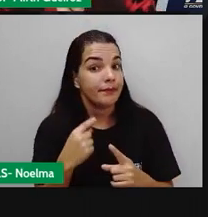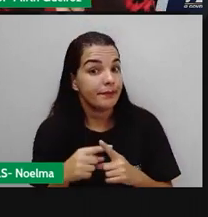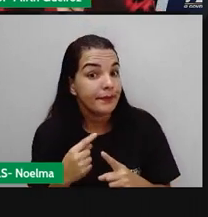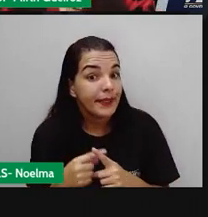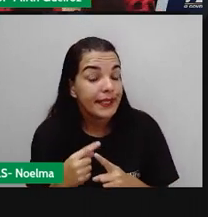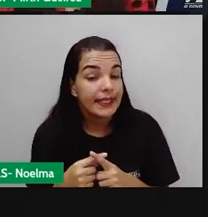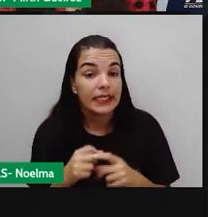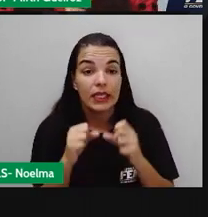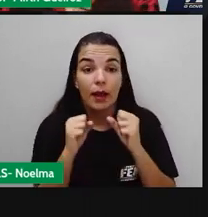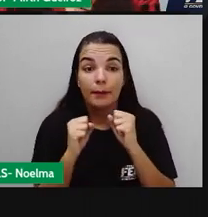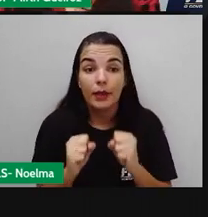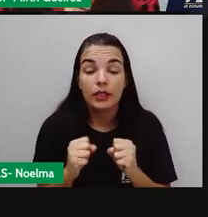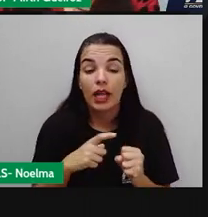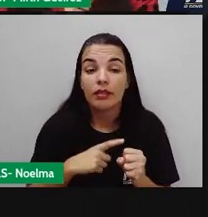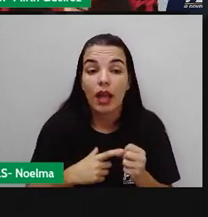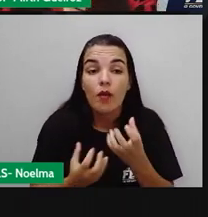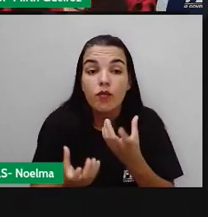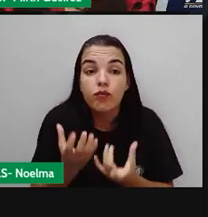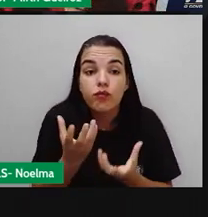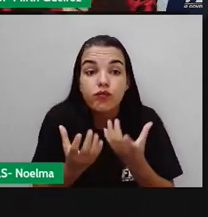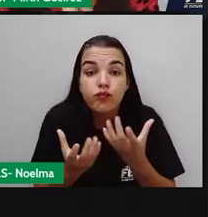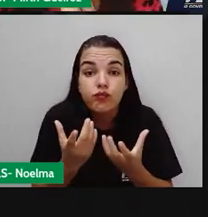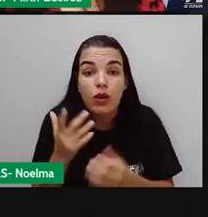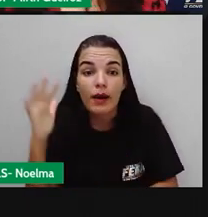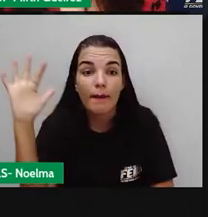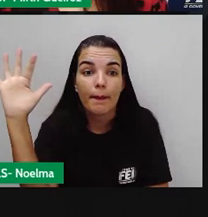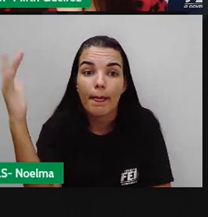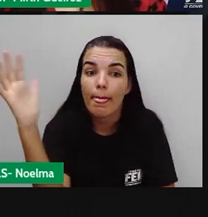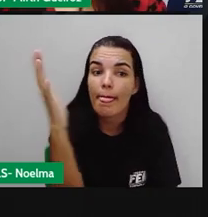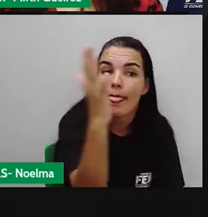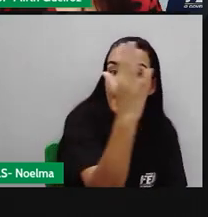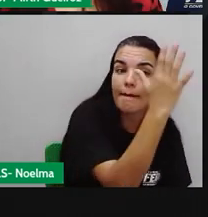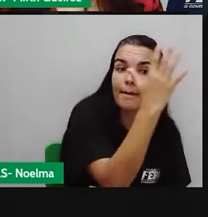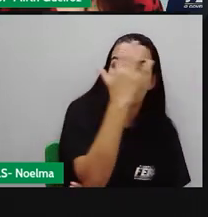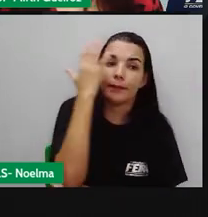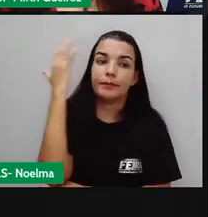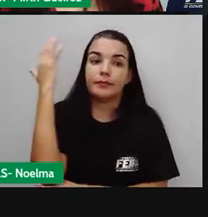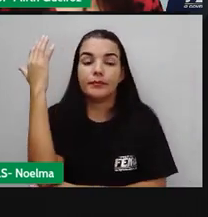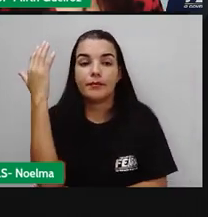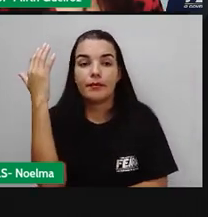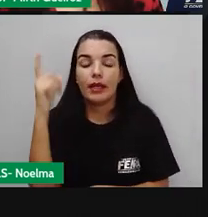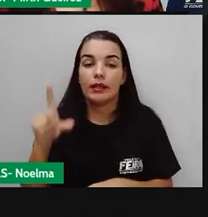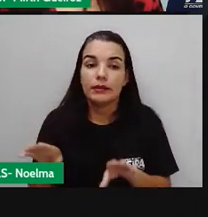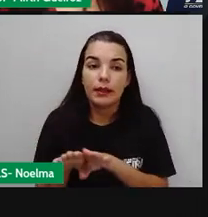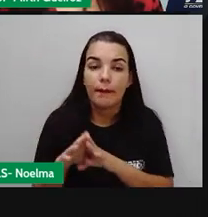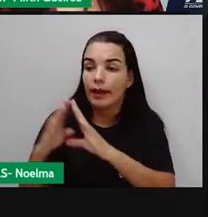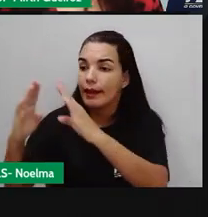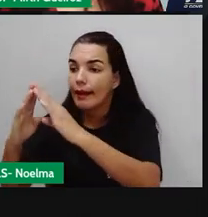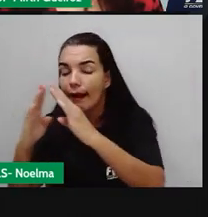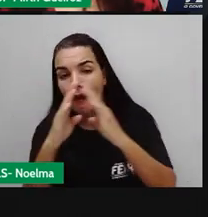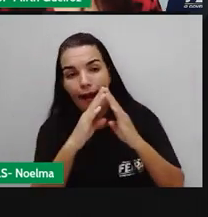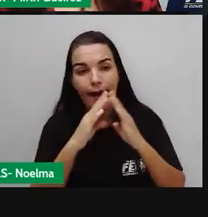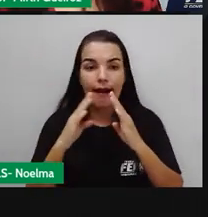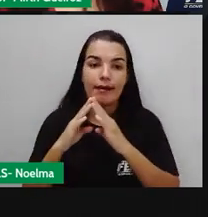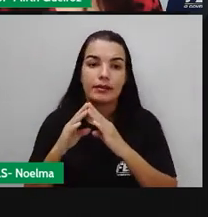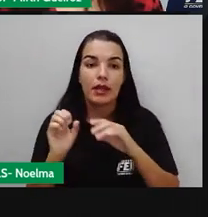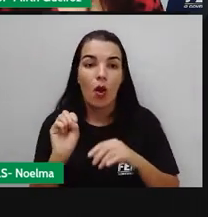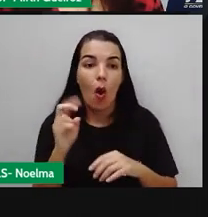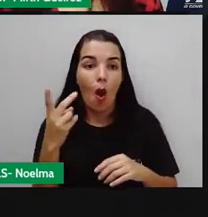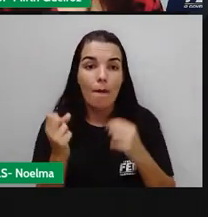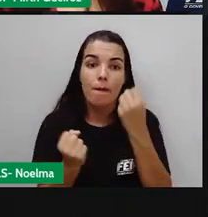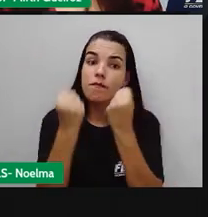né? Fazer com que pegue fogo a floresta, residências, indústrias e produzindo aí